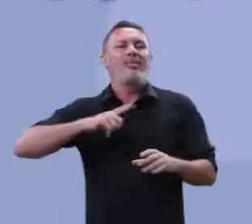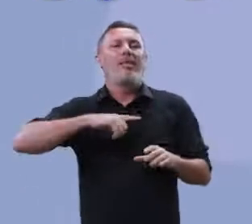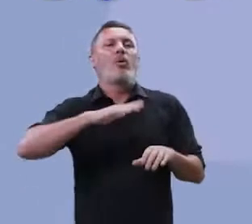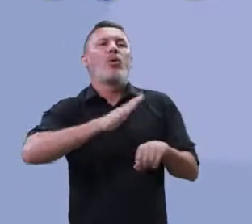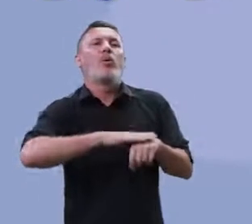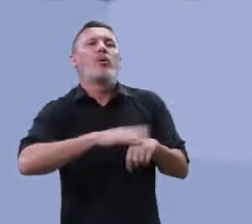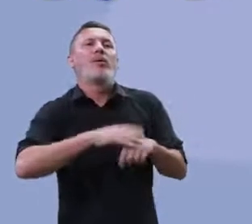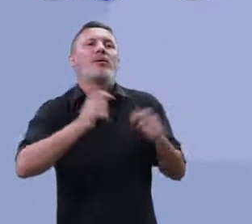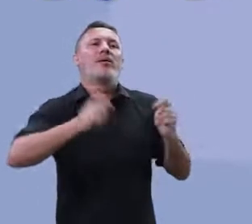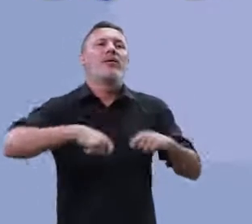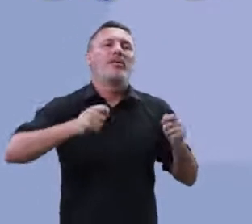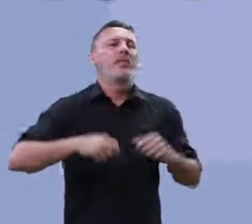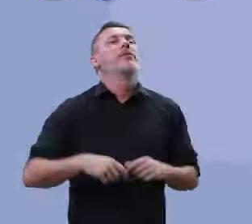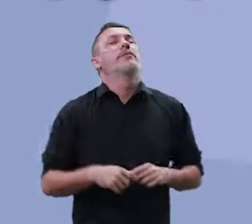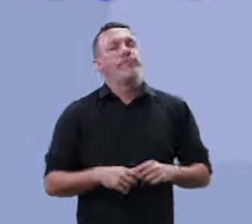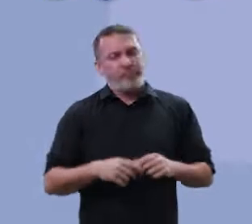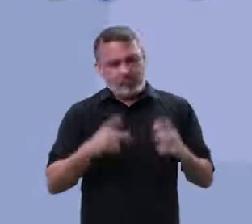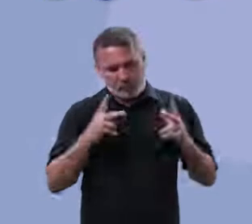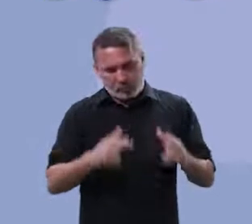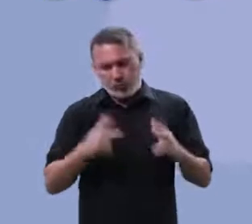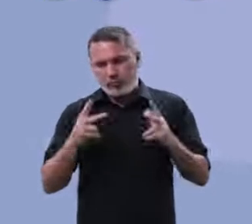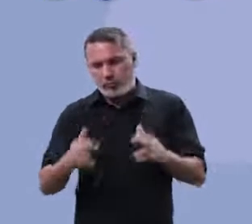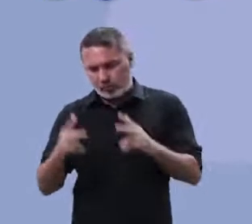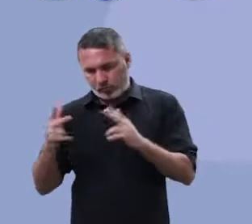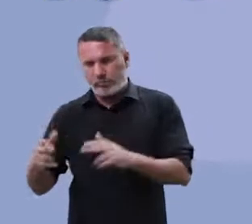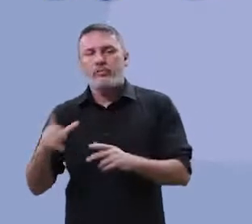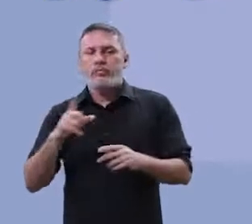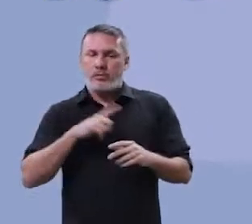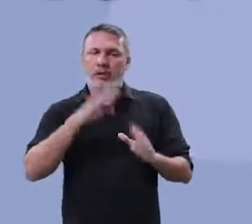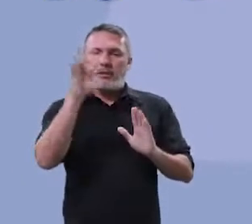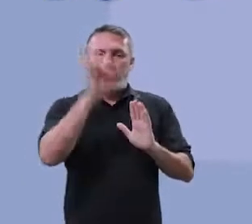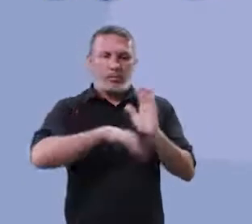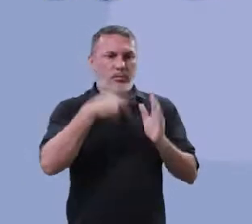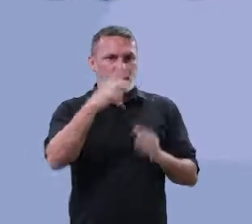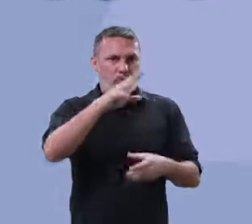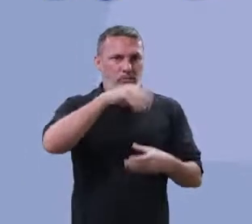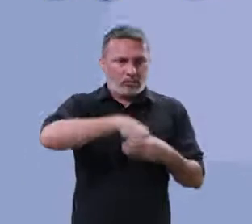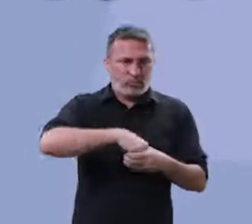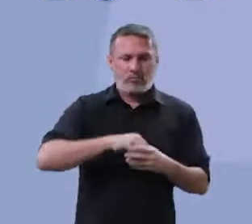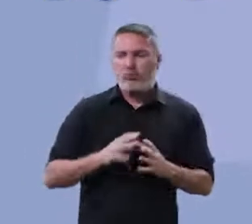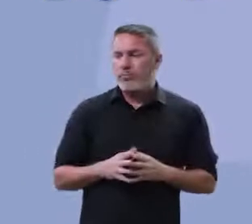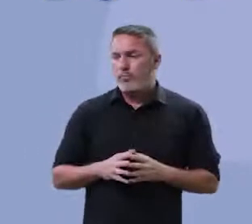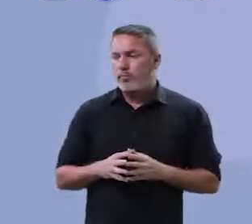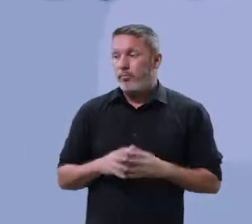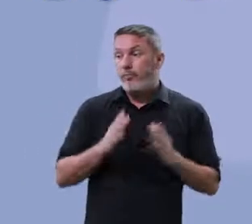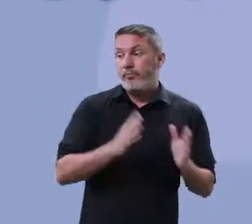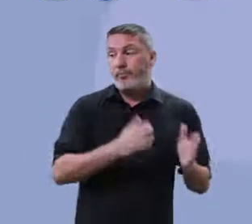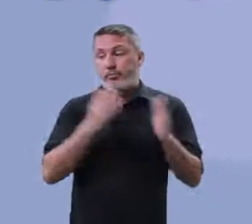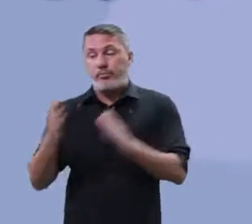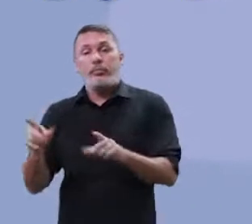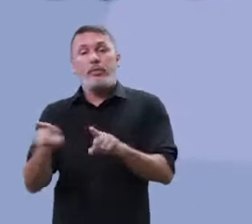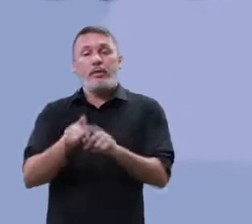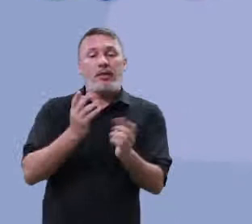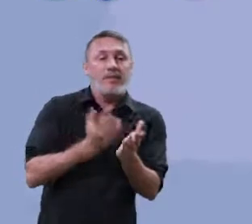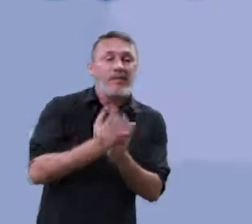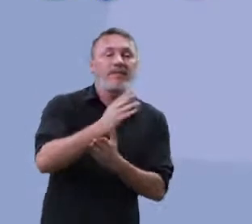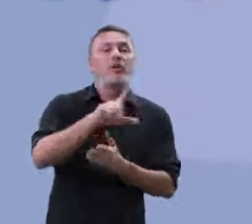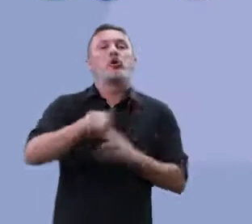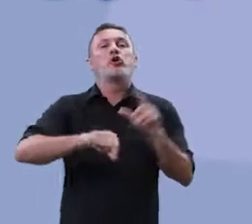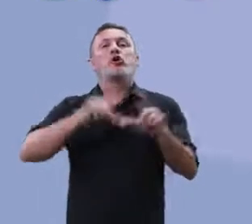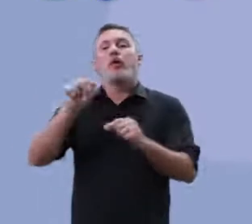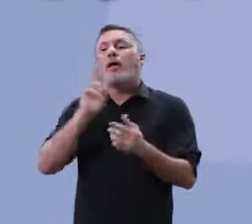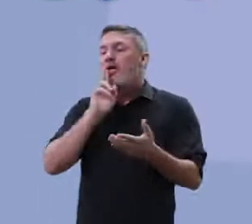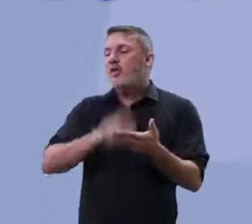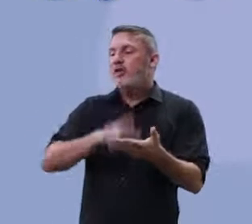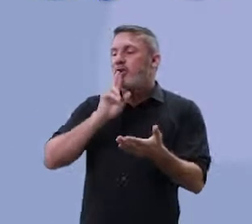as cinco competências, aqui ele vai cobrar os desvios existentes dentro do seu texto. E o desvio da escolha de registro.